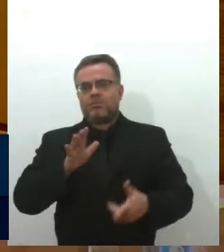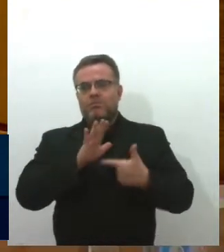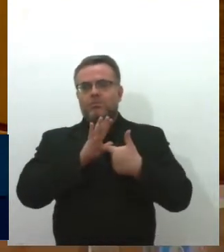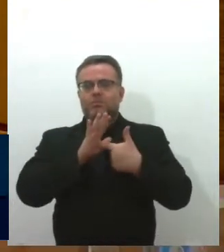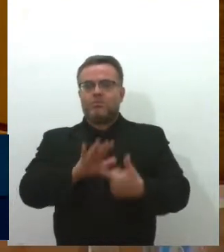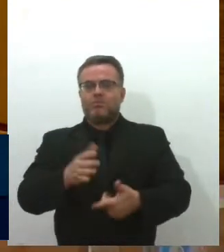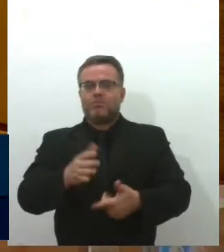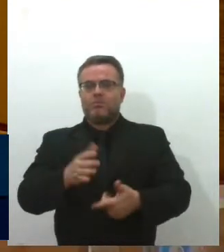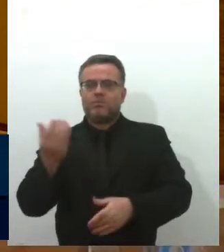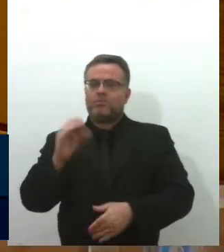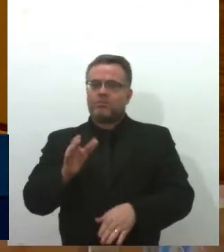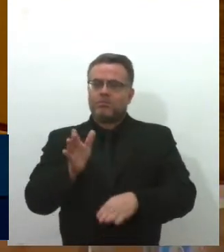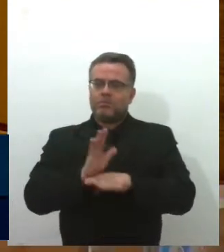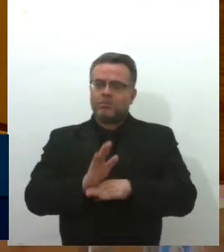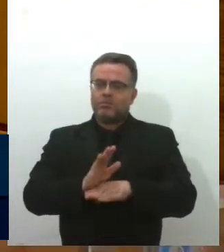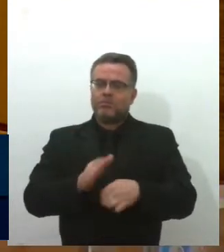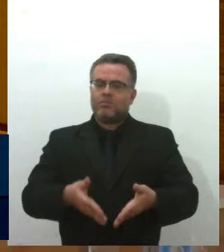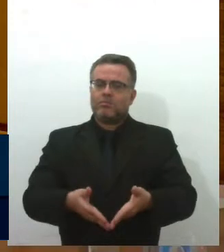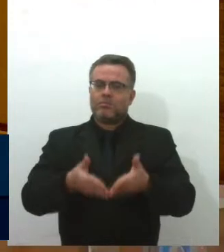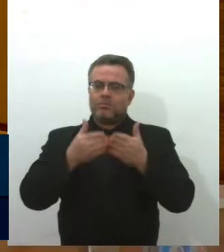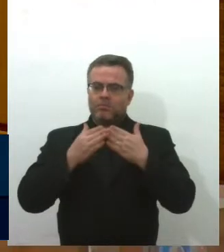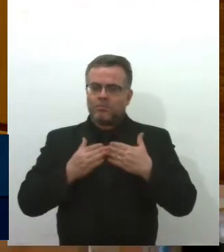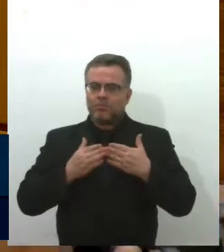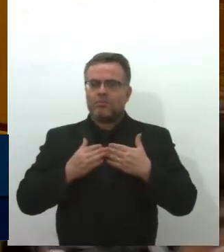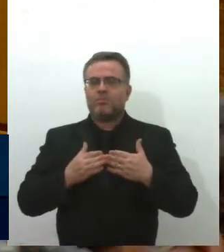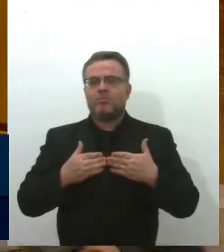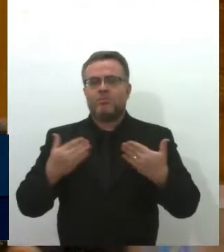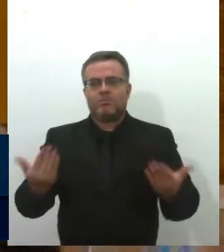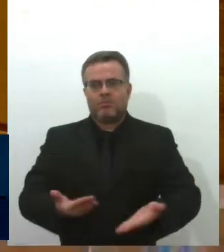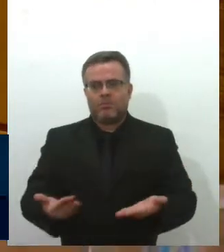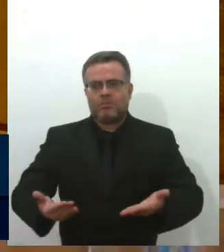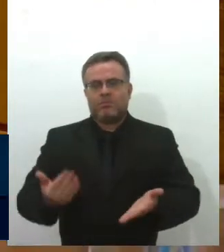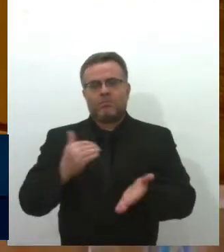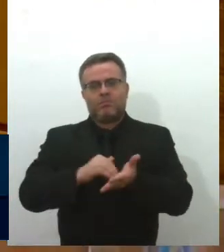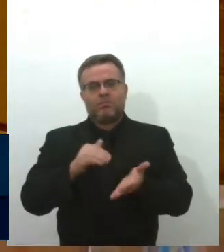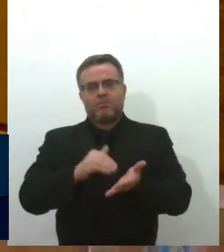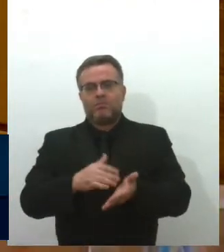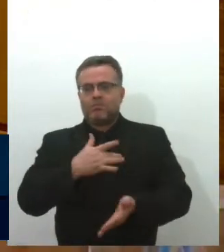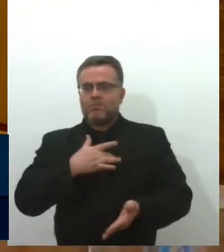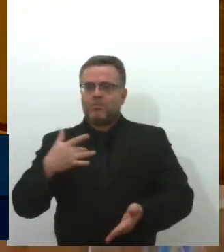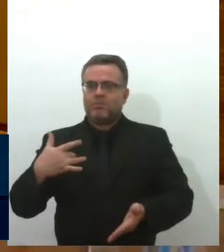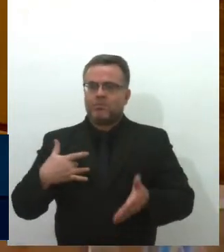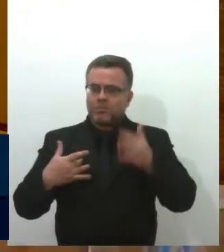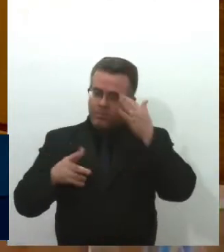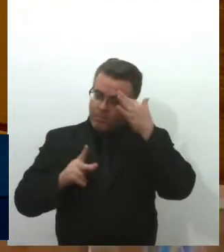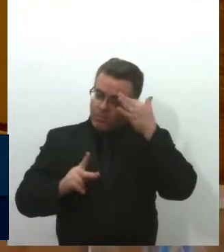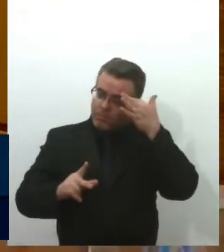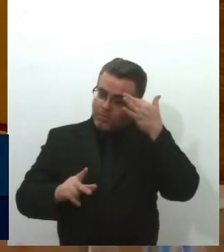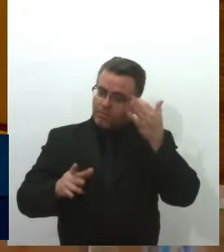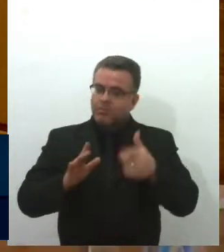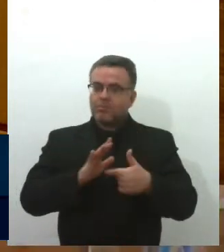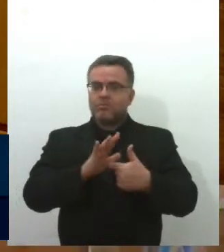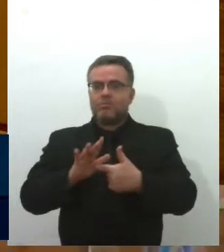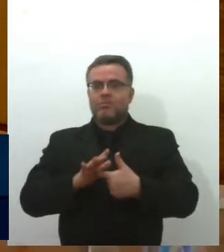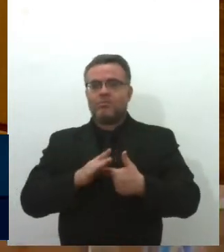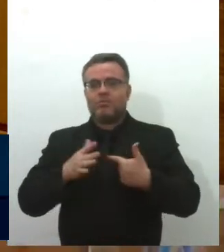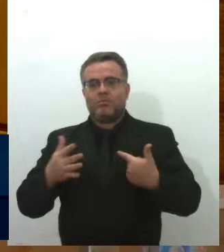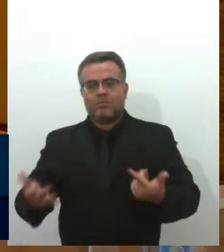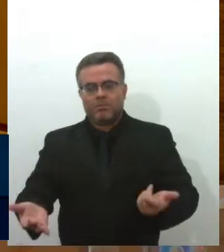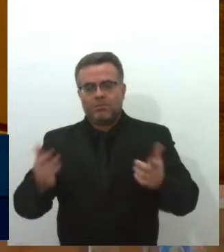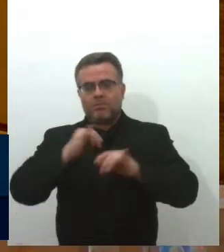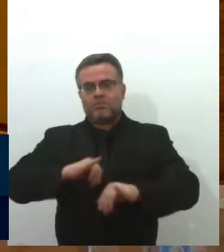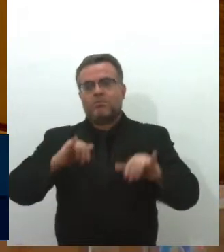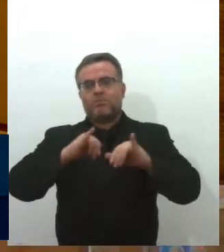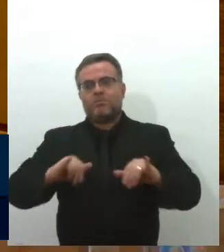que colocasse o vídeo do secretário de saúde em que ele faz o lançamento desse